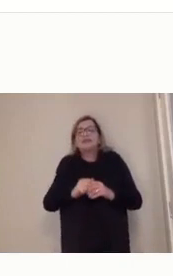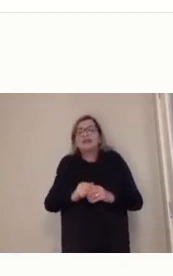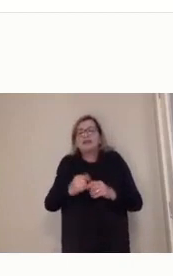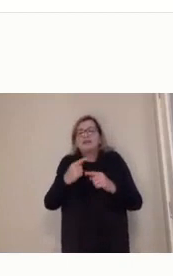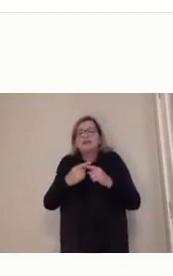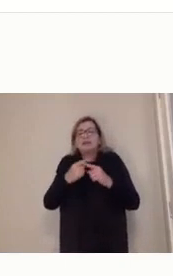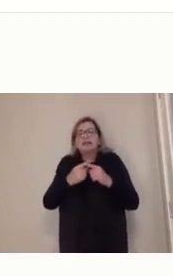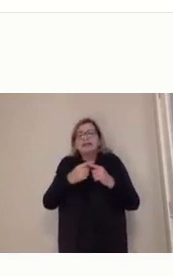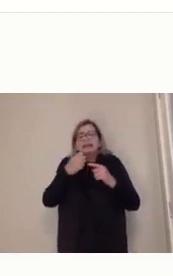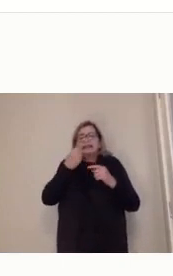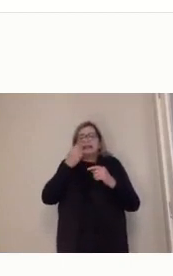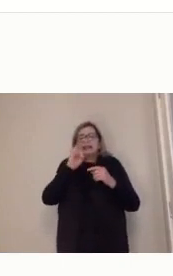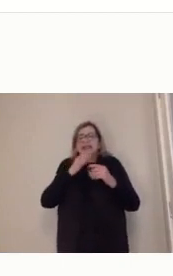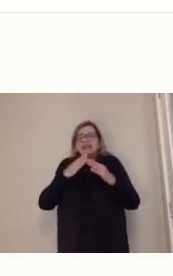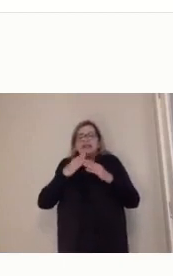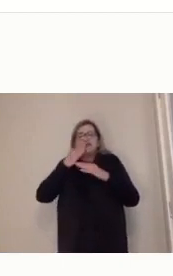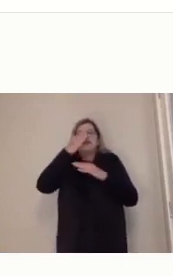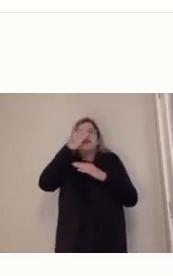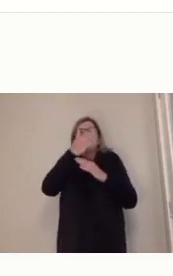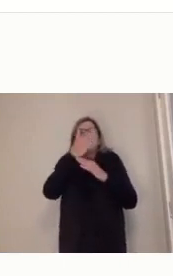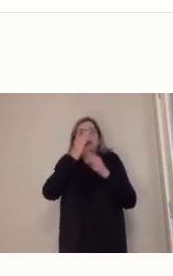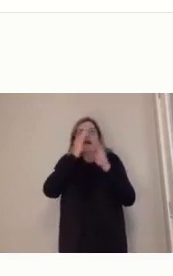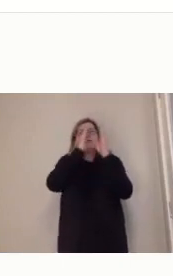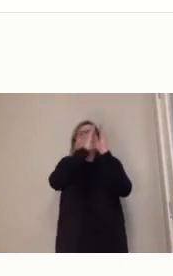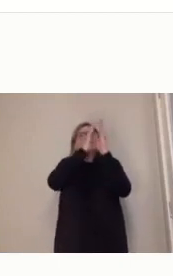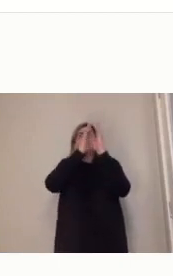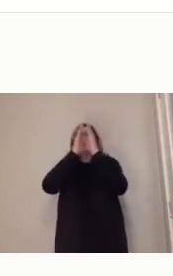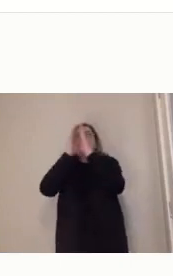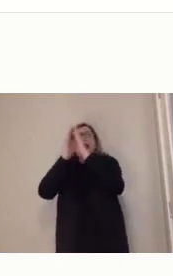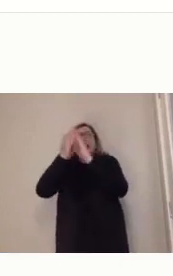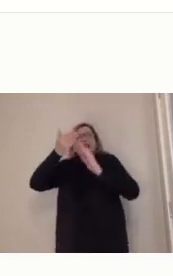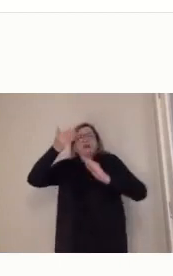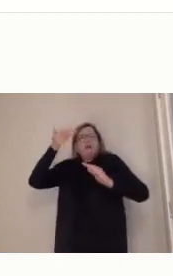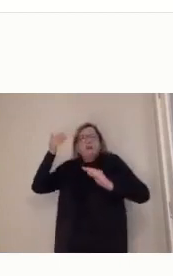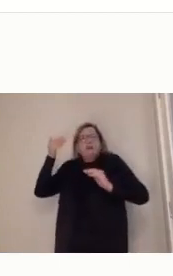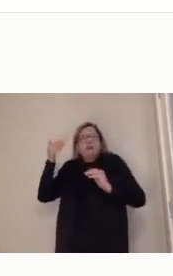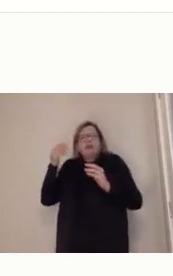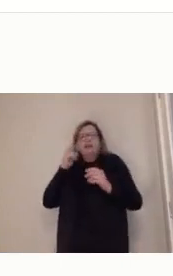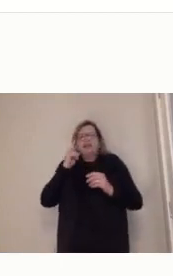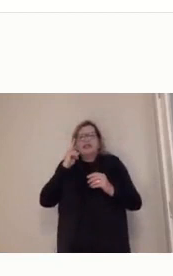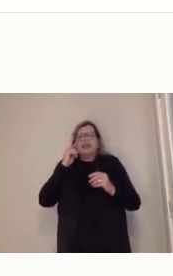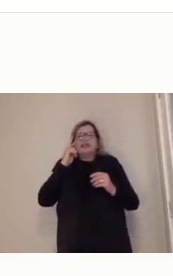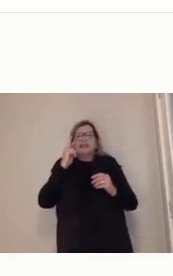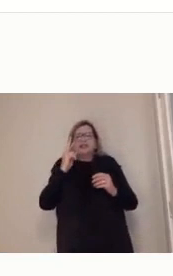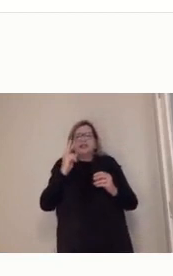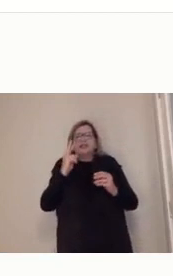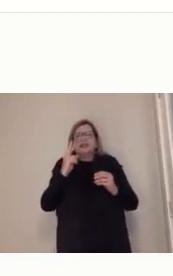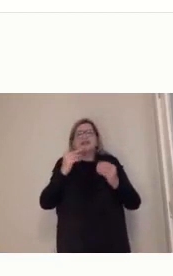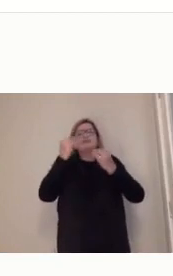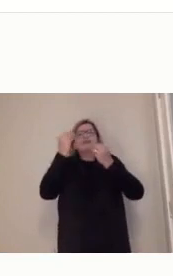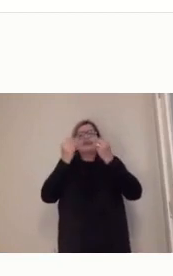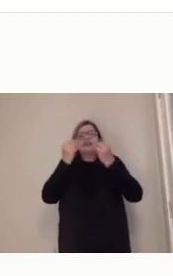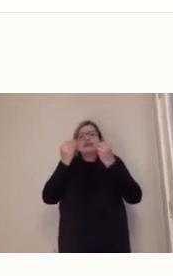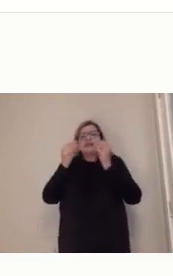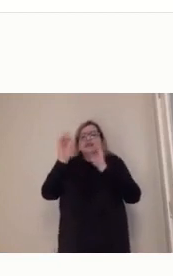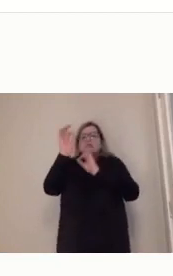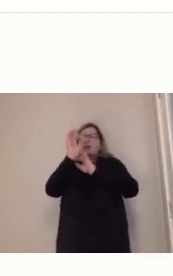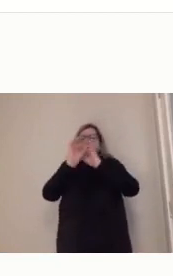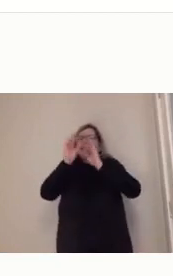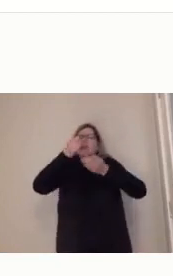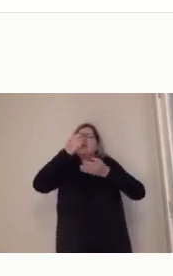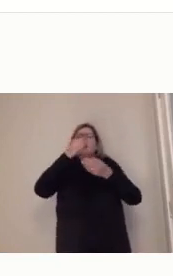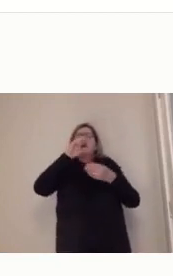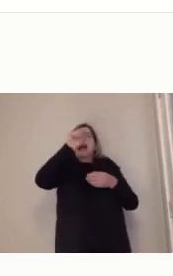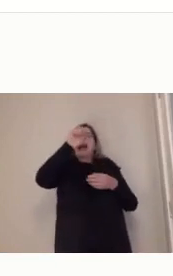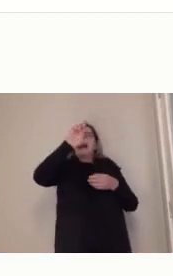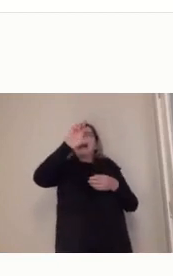antiguidade, a gente vê como que eles tentavam conservar os manuscritos, os escritos, todos em rolos de papiros,